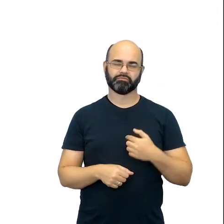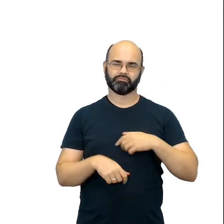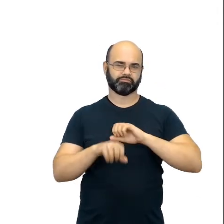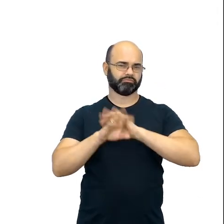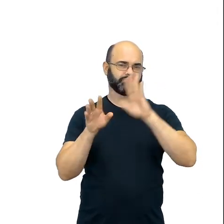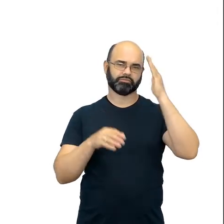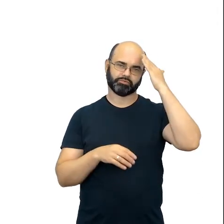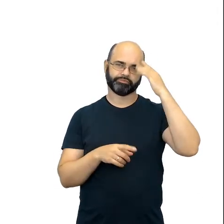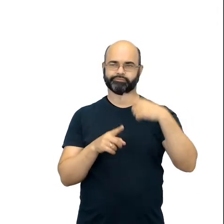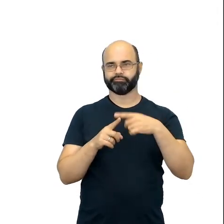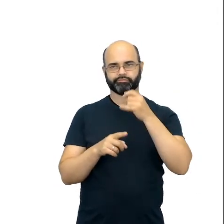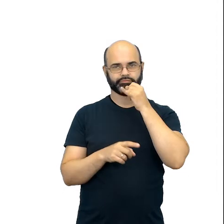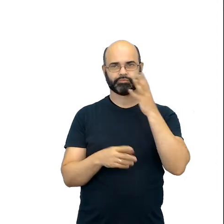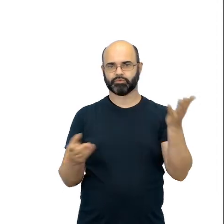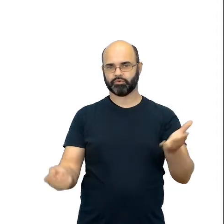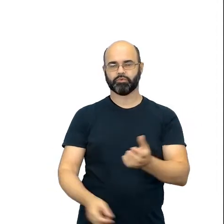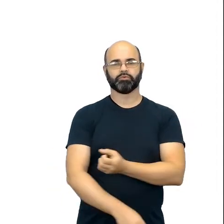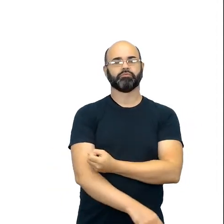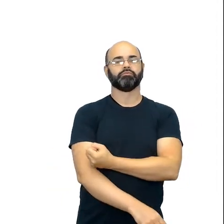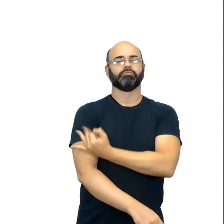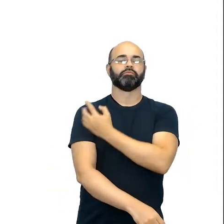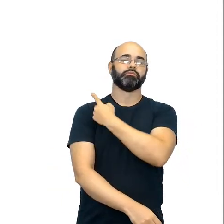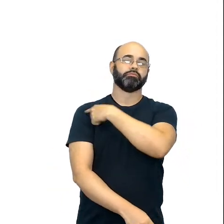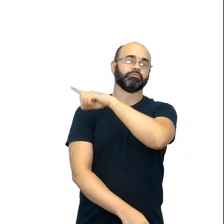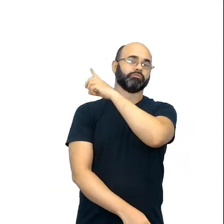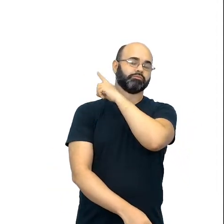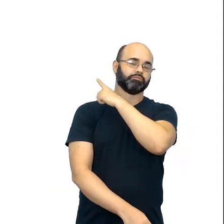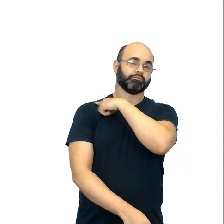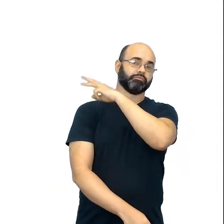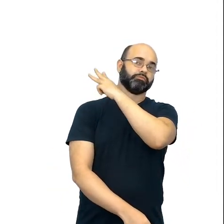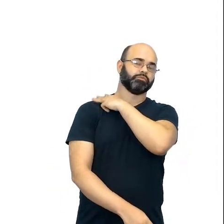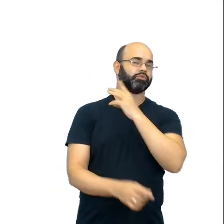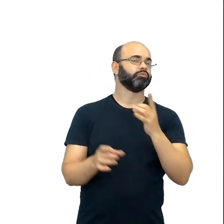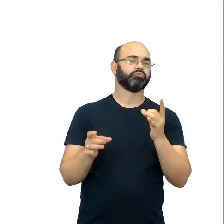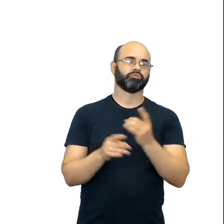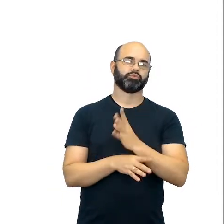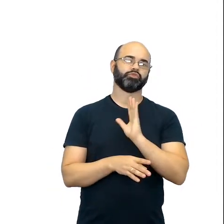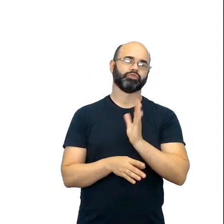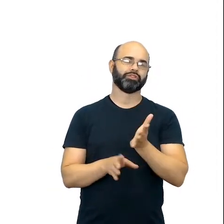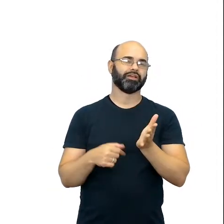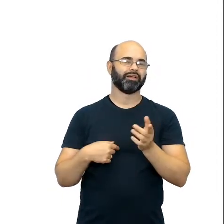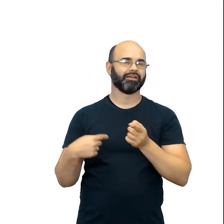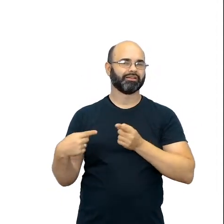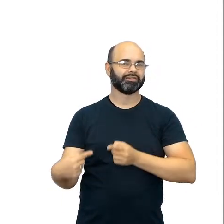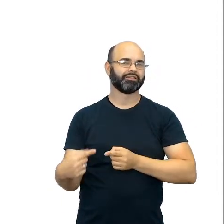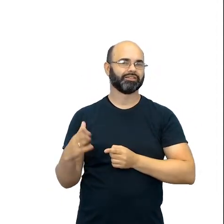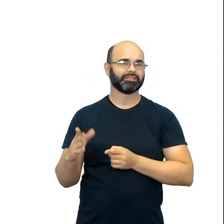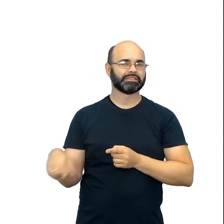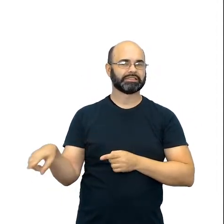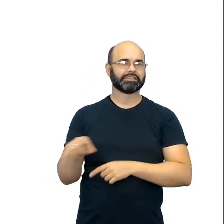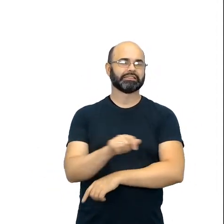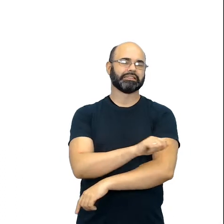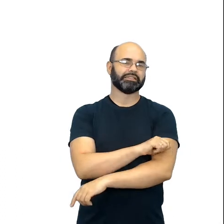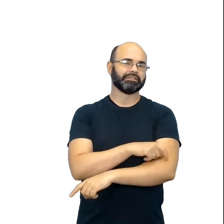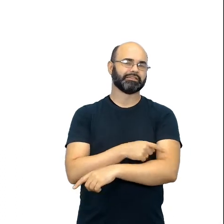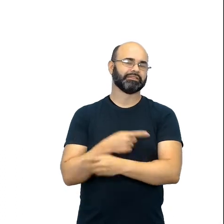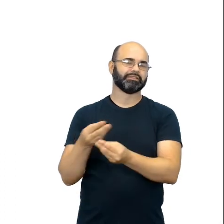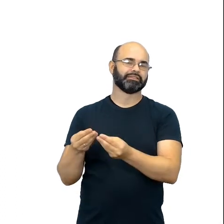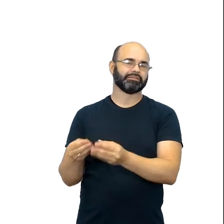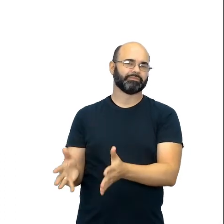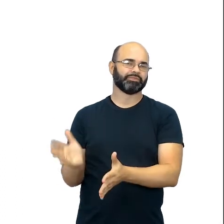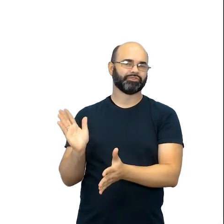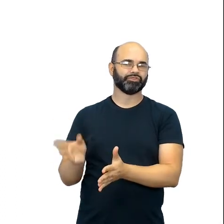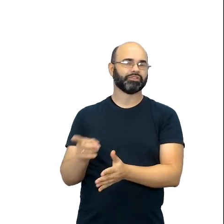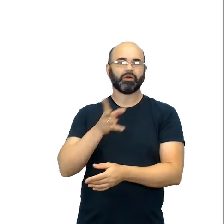séries do ensino médio esse ano. Então, eu estou vivendo esse desafio dos alunos em defasagem, né? E da gente tendo que